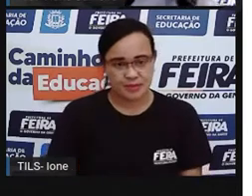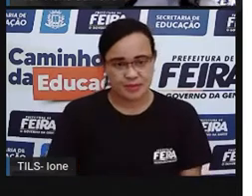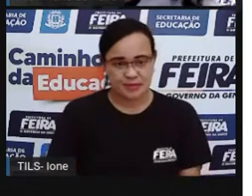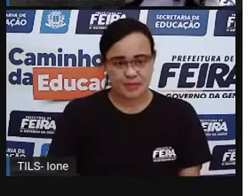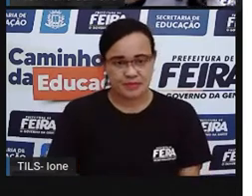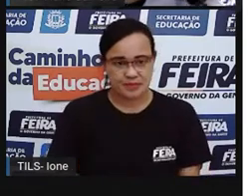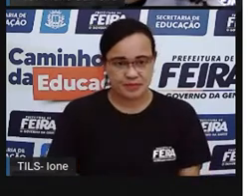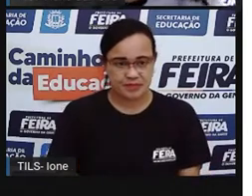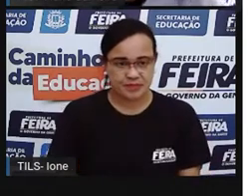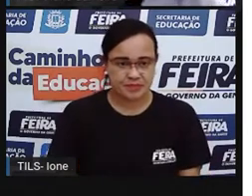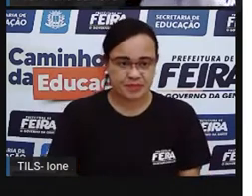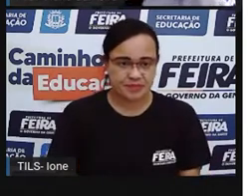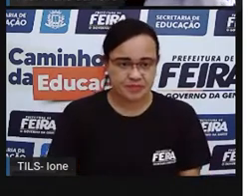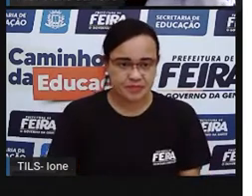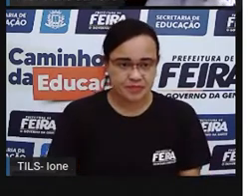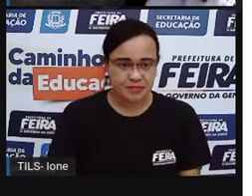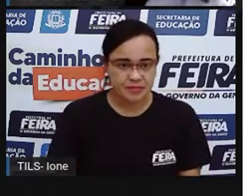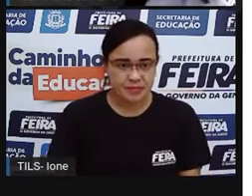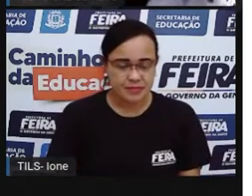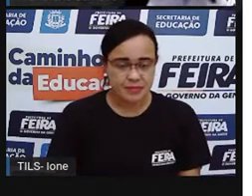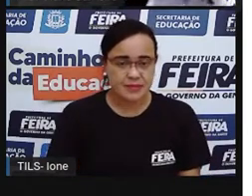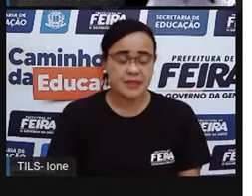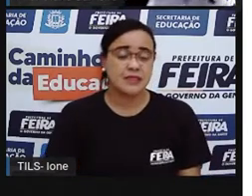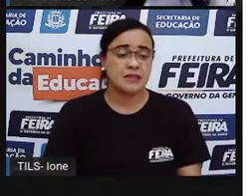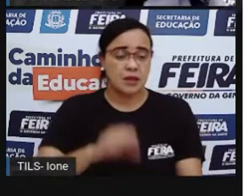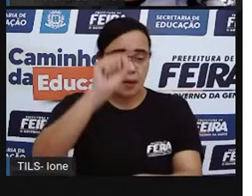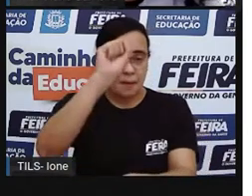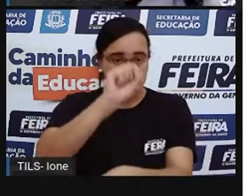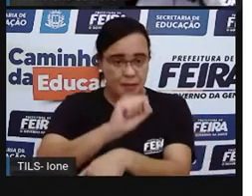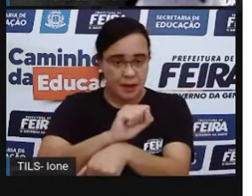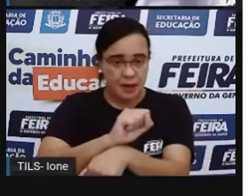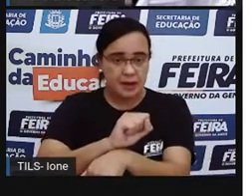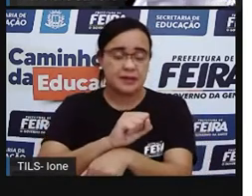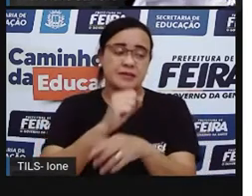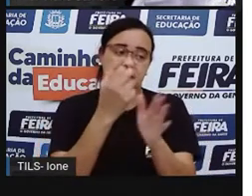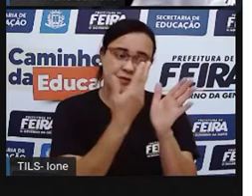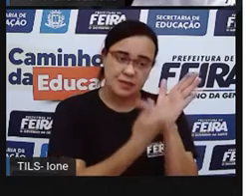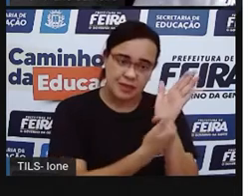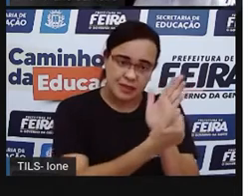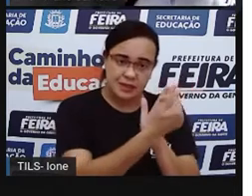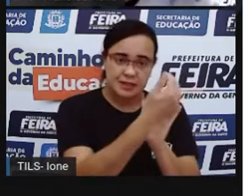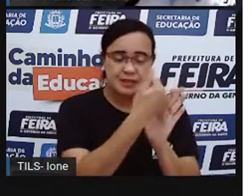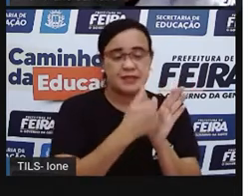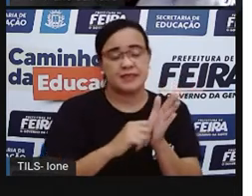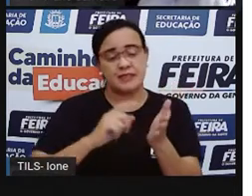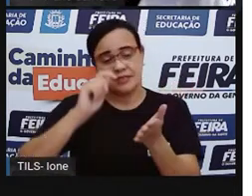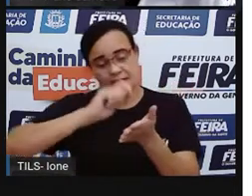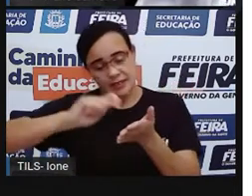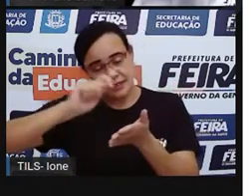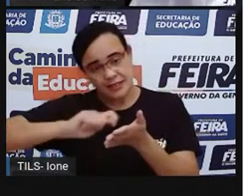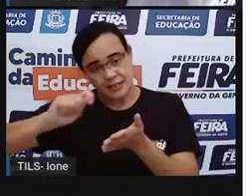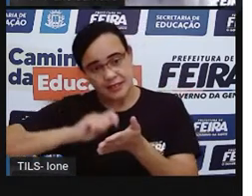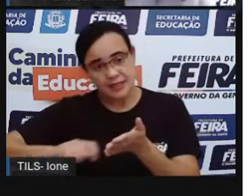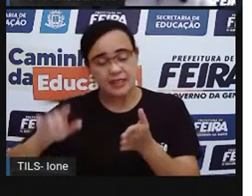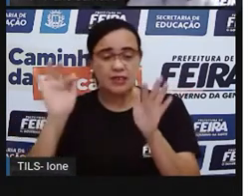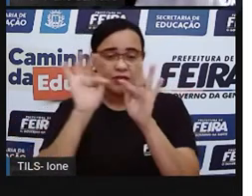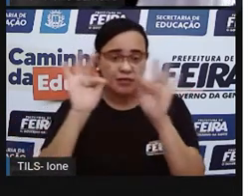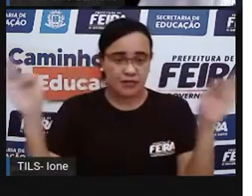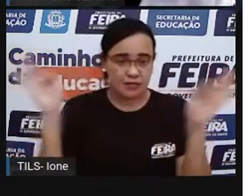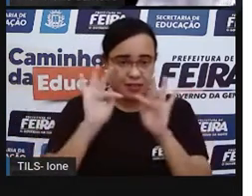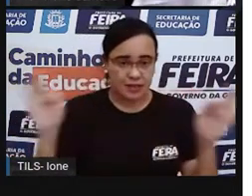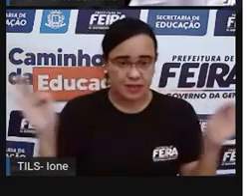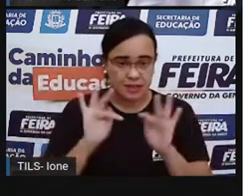E aí, se você estiver no YouTube, você dá uma pausa e aí você faz o seu desenho, você escreve a sua frase, né, a sua palavra